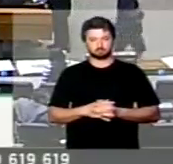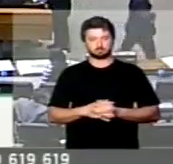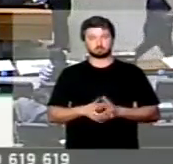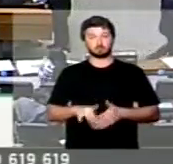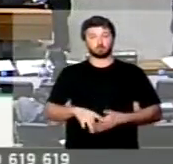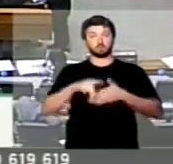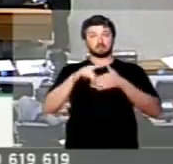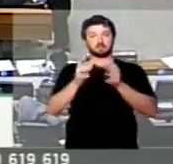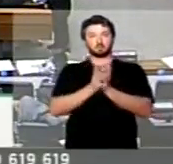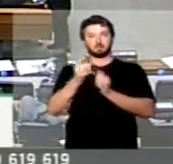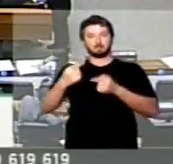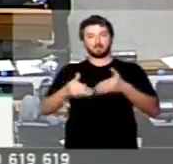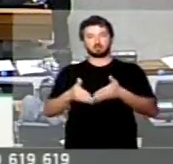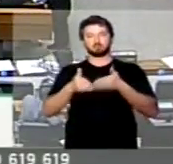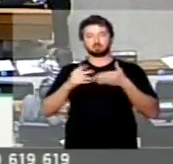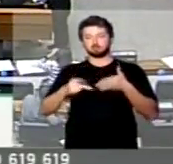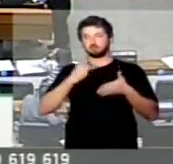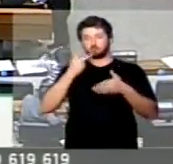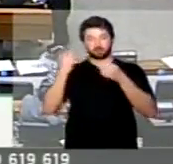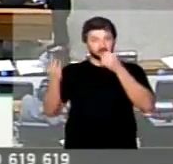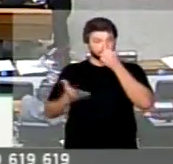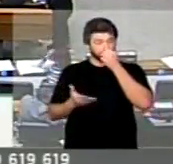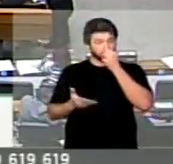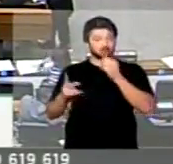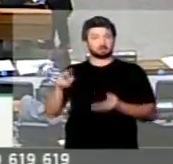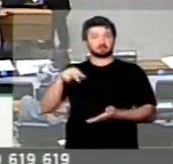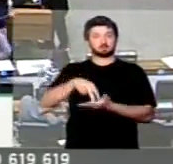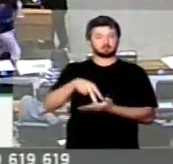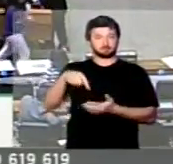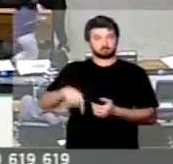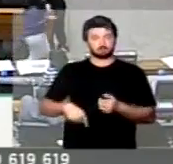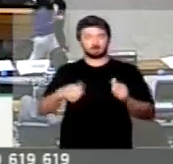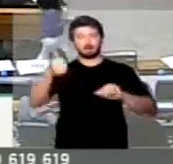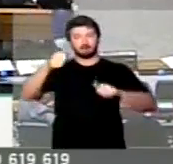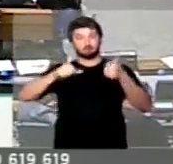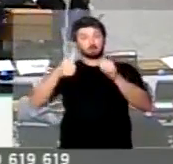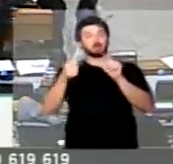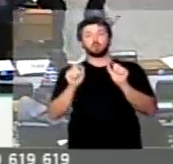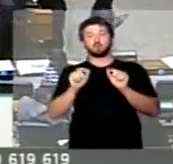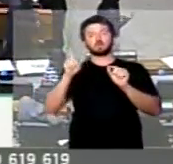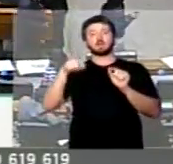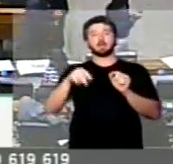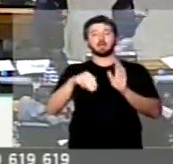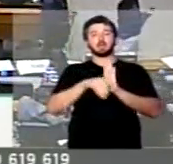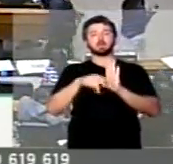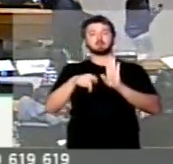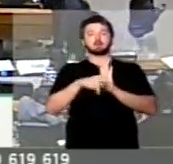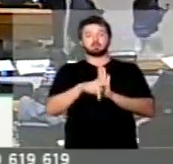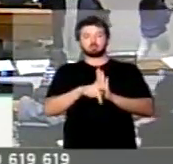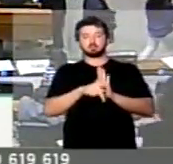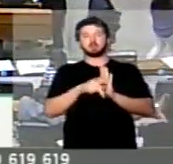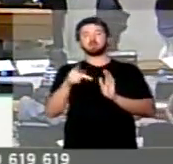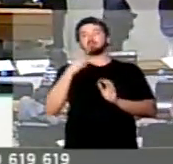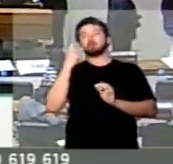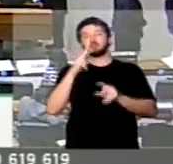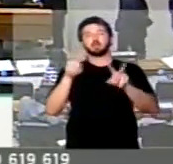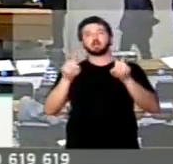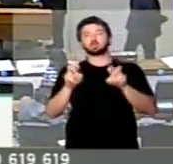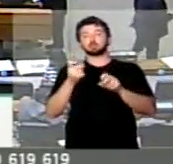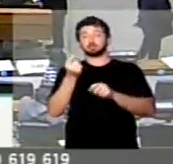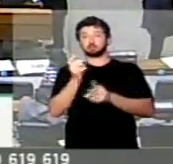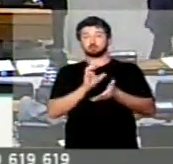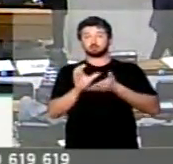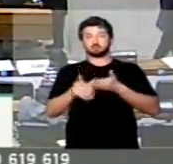Líderes partidários pedem a palavra para falar na exceção que analisa no momento medida provisória que trata de